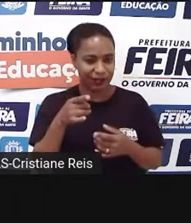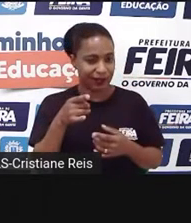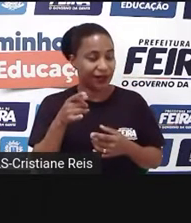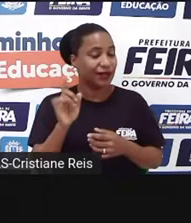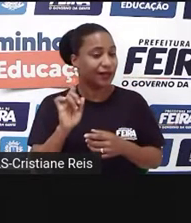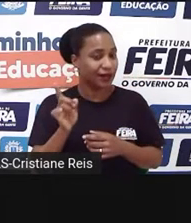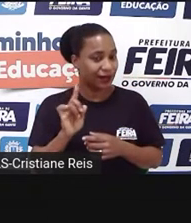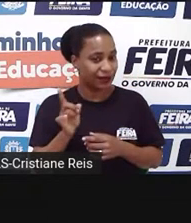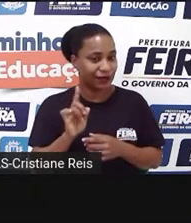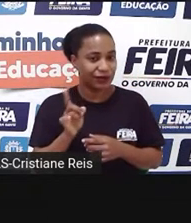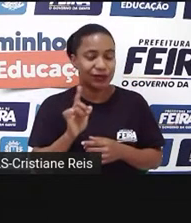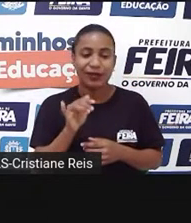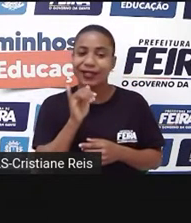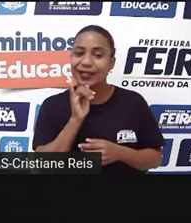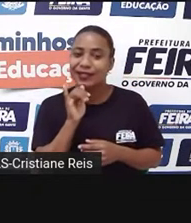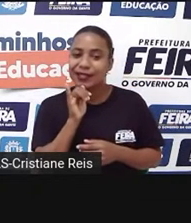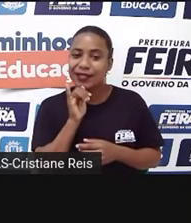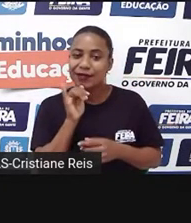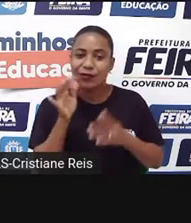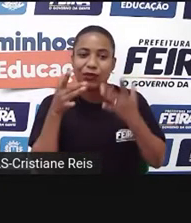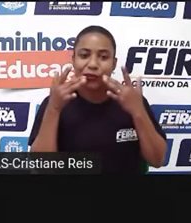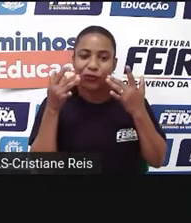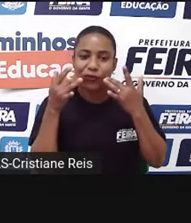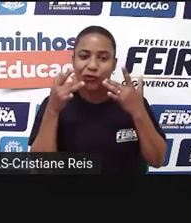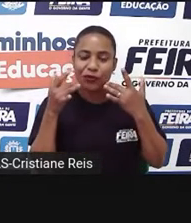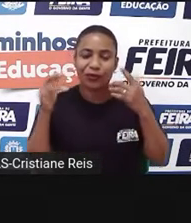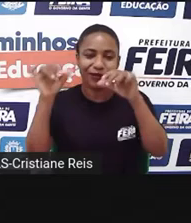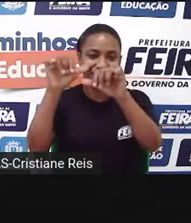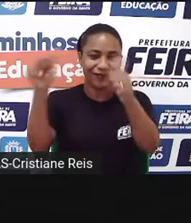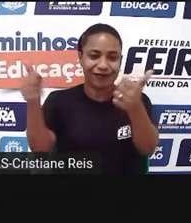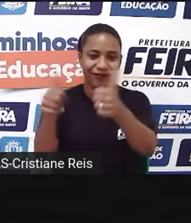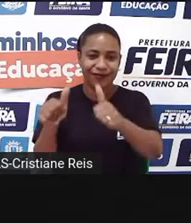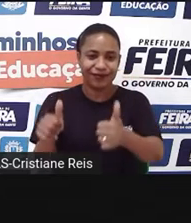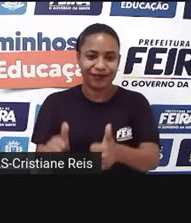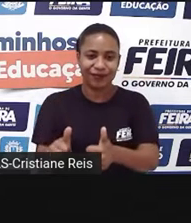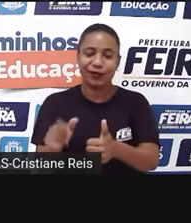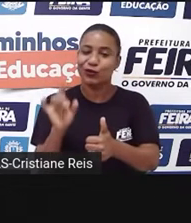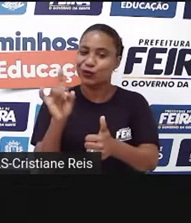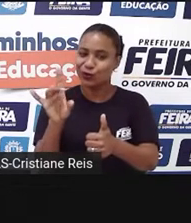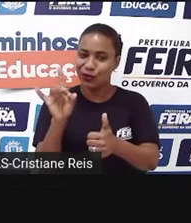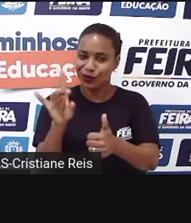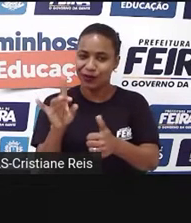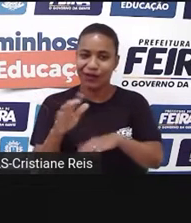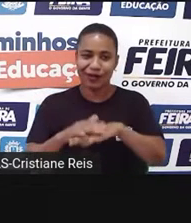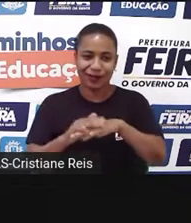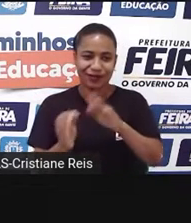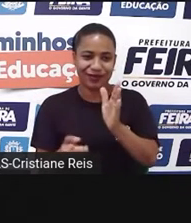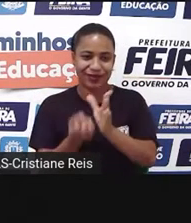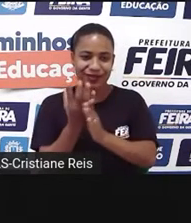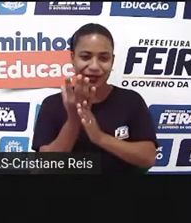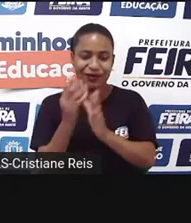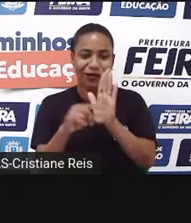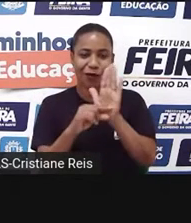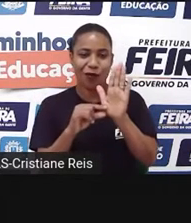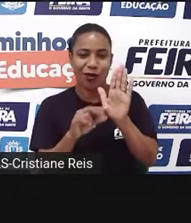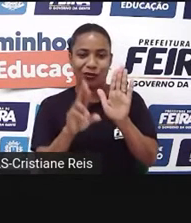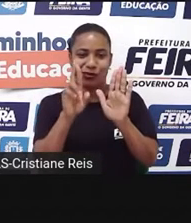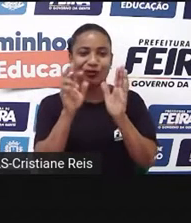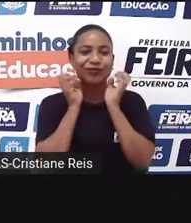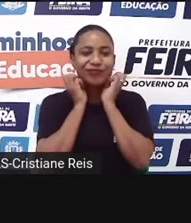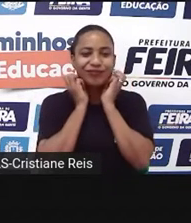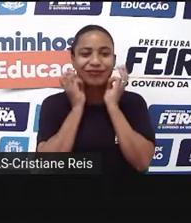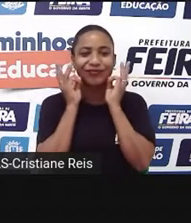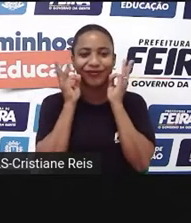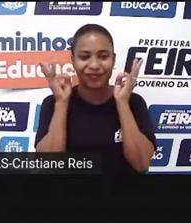certo? Isso aí é apenas uma representação do personagem de Shakespeare. Mas, a